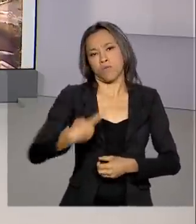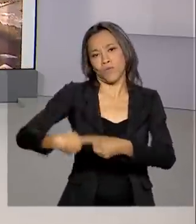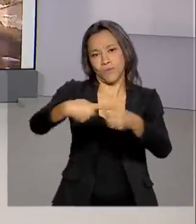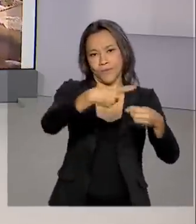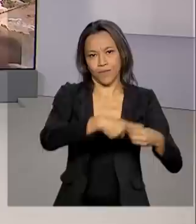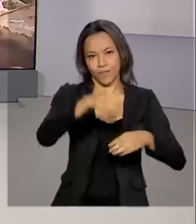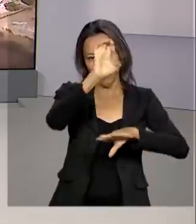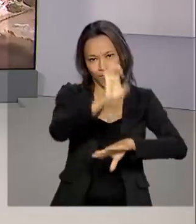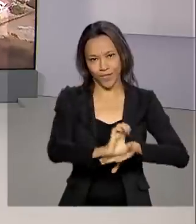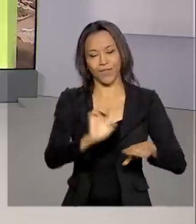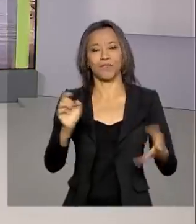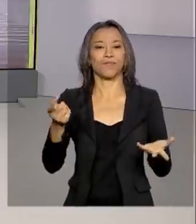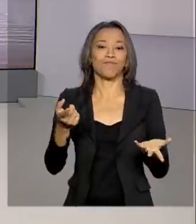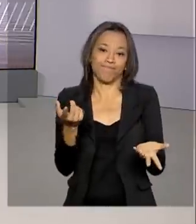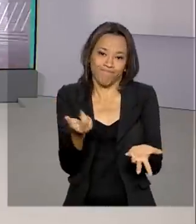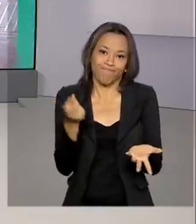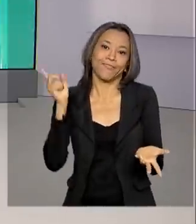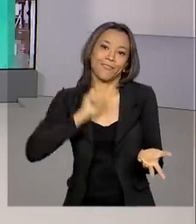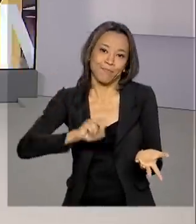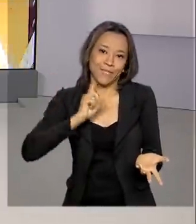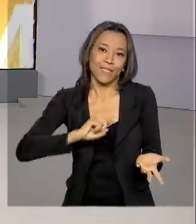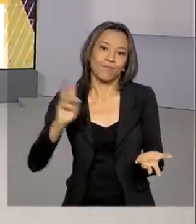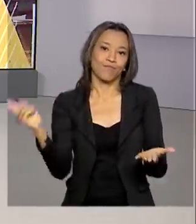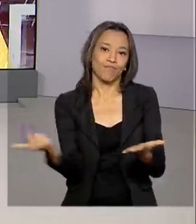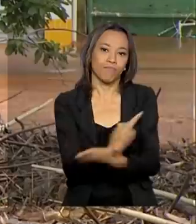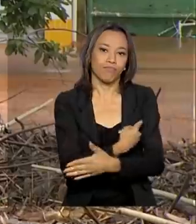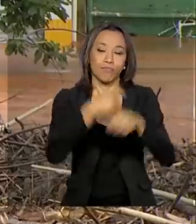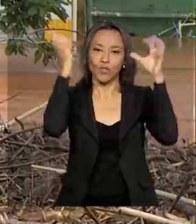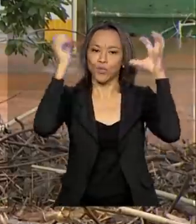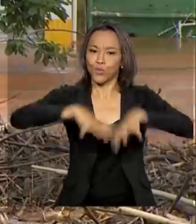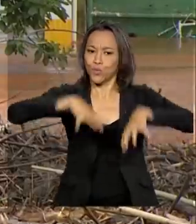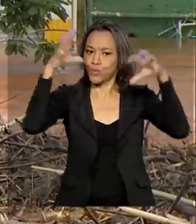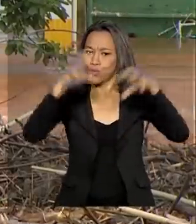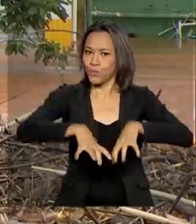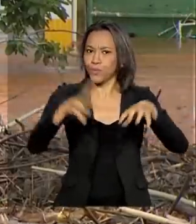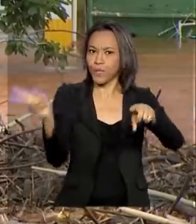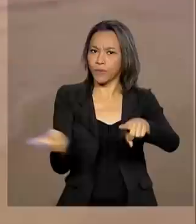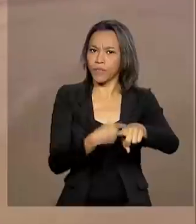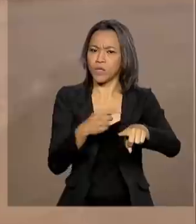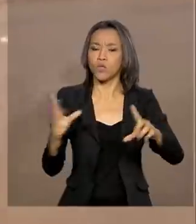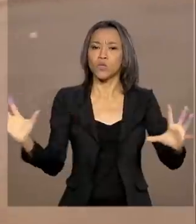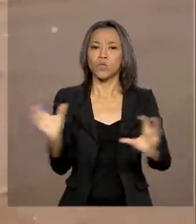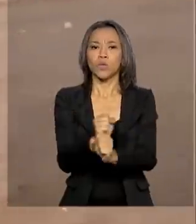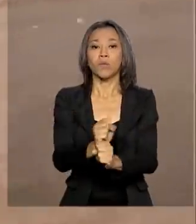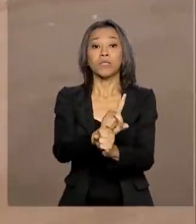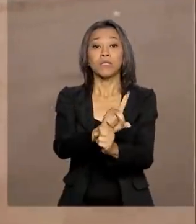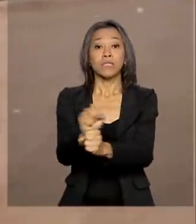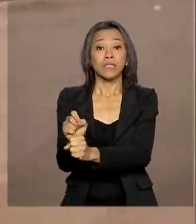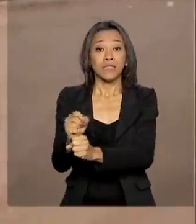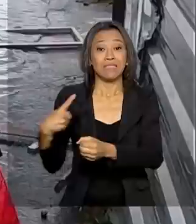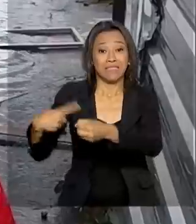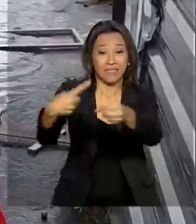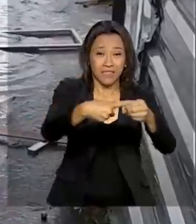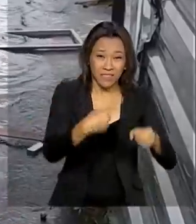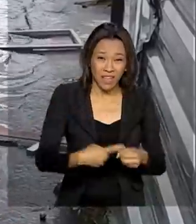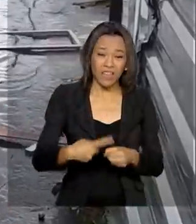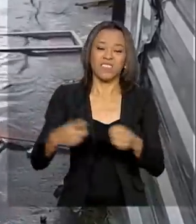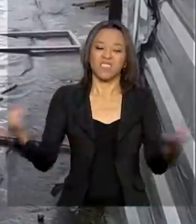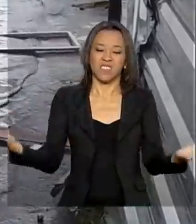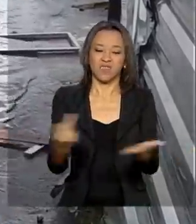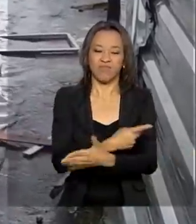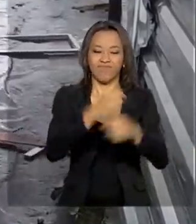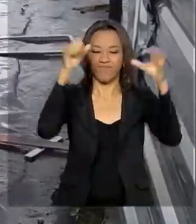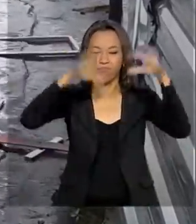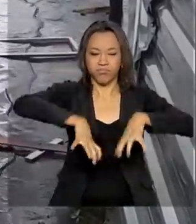afetados pelas fortes chuvas nos últimos dias. No total, já passa de 100 o número de cidades atingidas pelas enchentes.